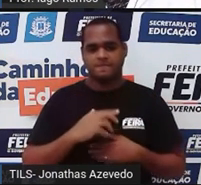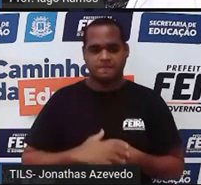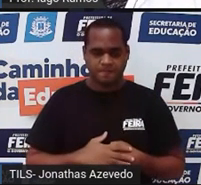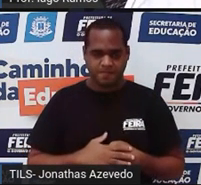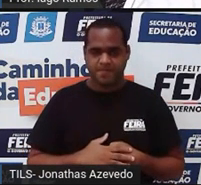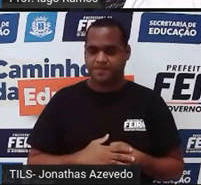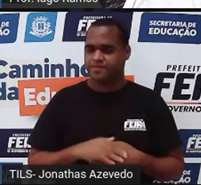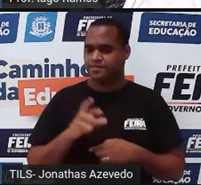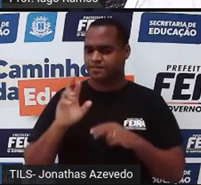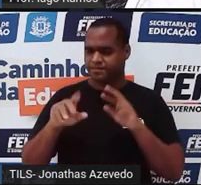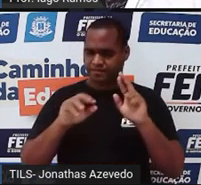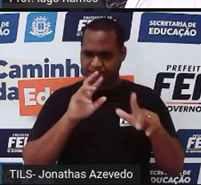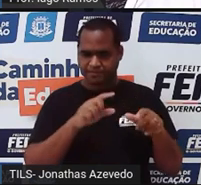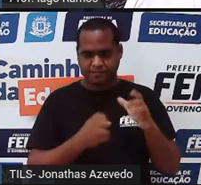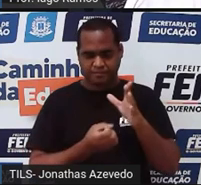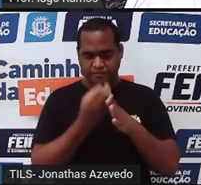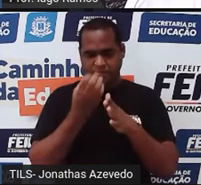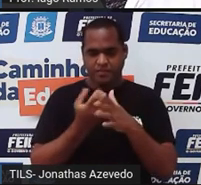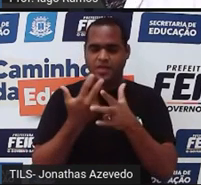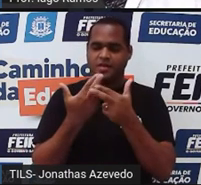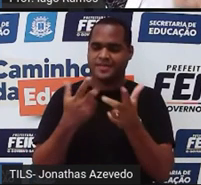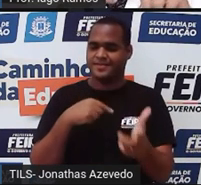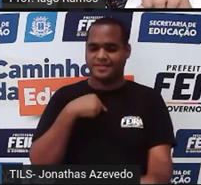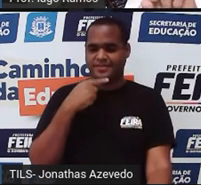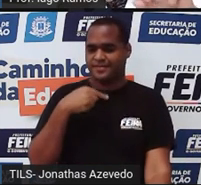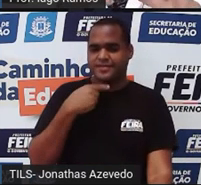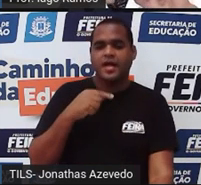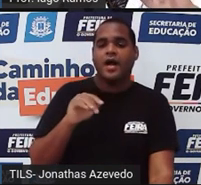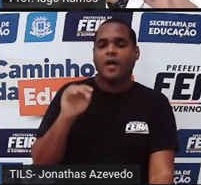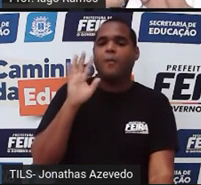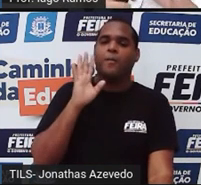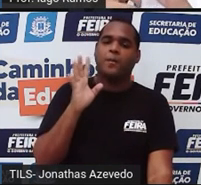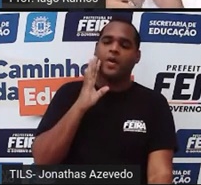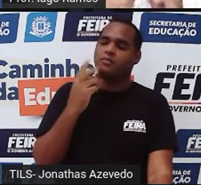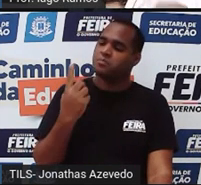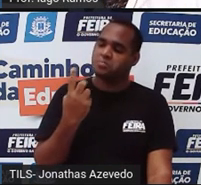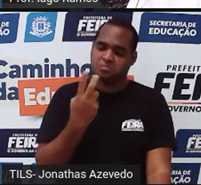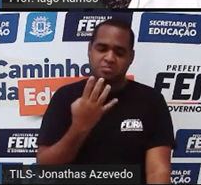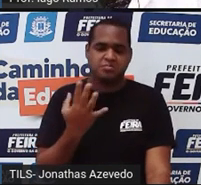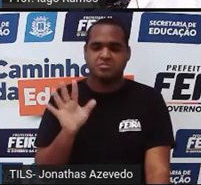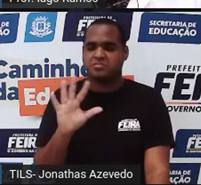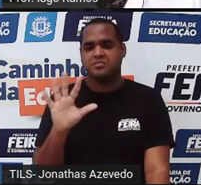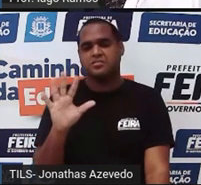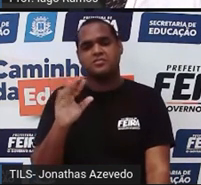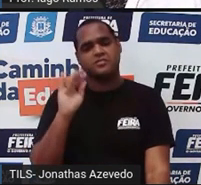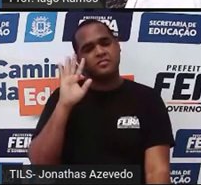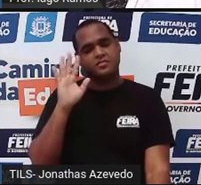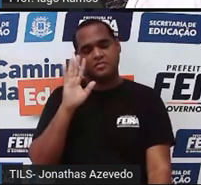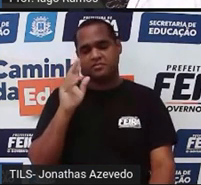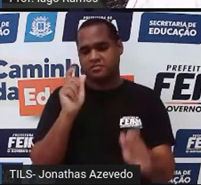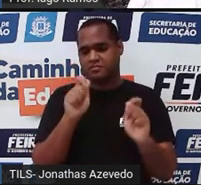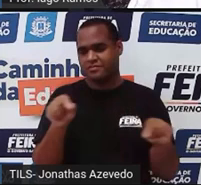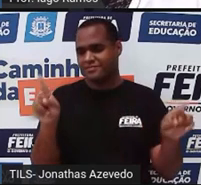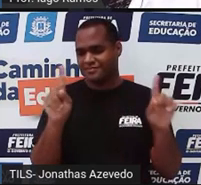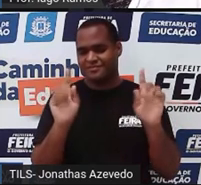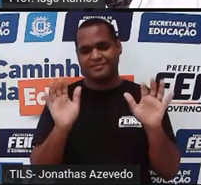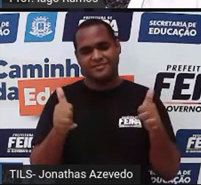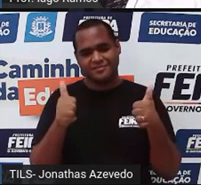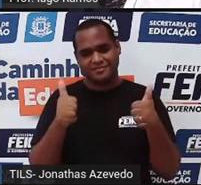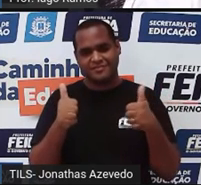placas sem precisar pensar, né? De uma por uma. Olha só que coisa interessante, tá bom?